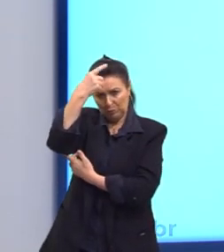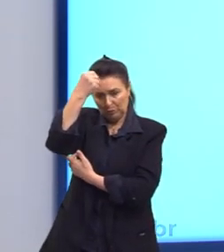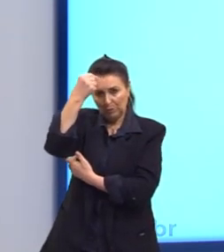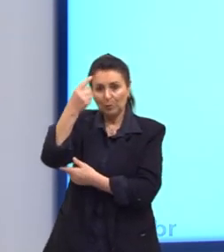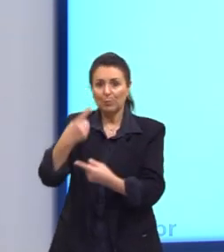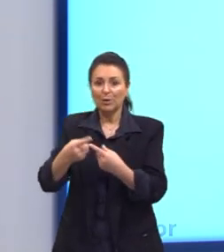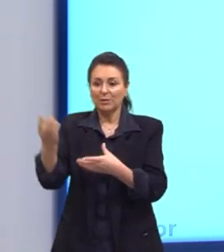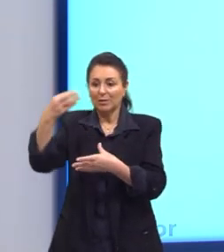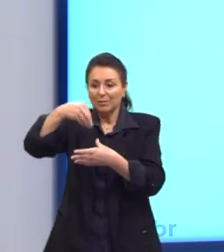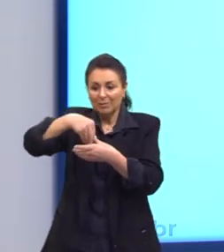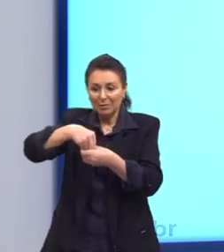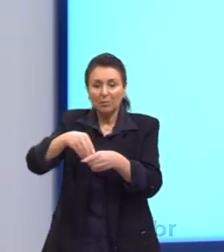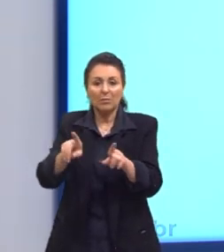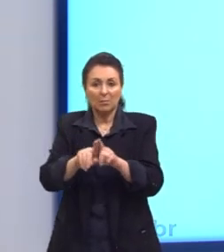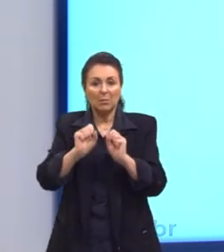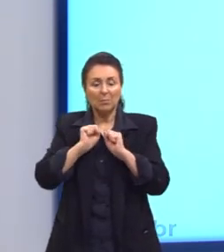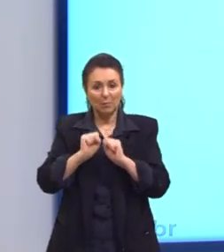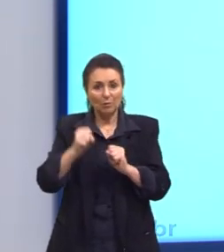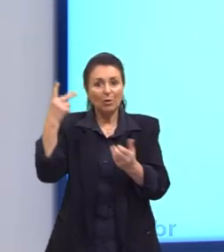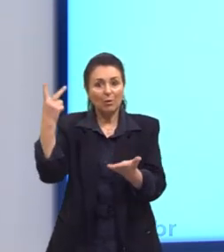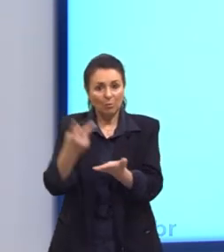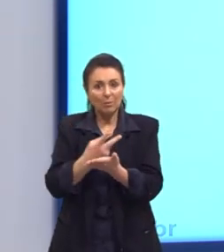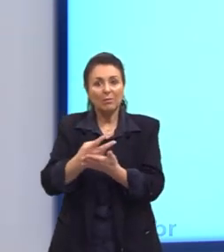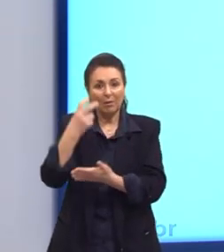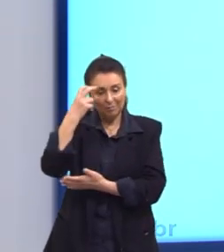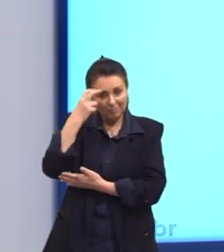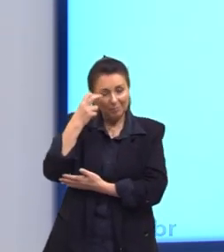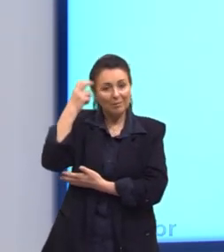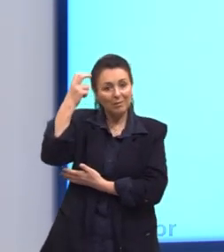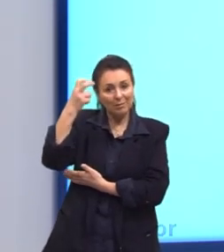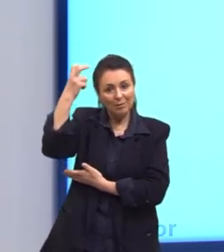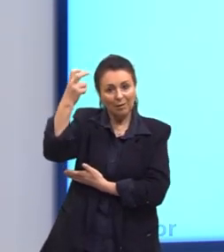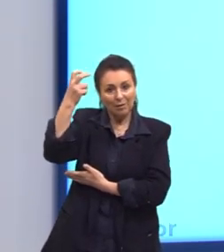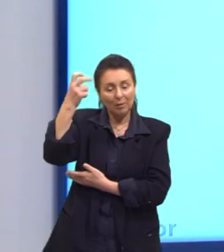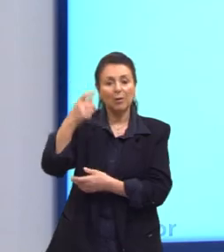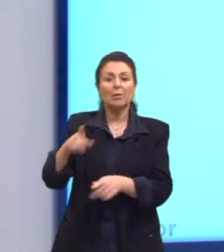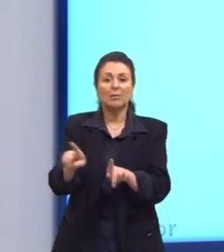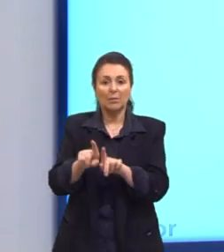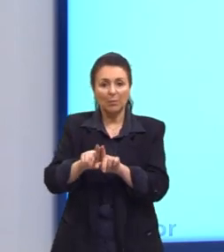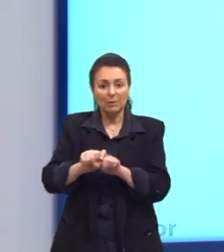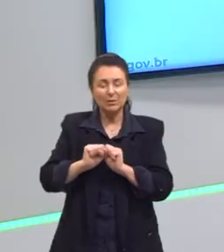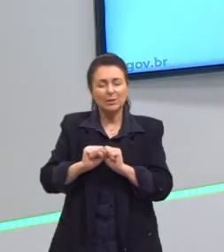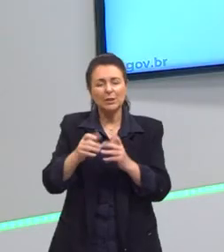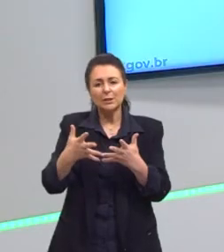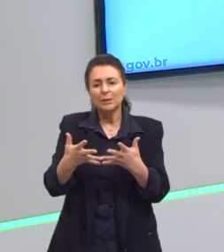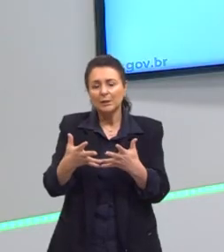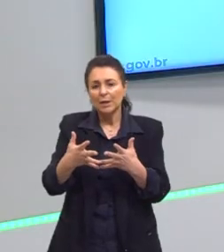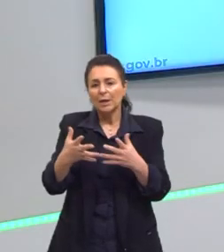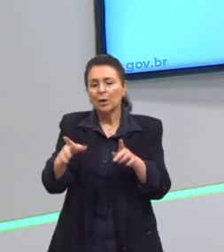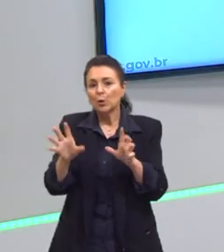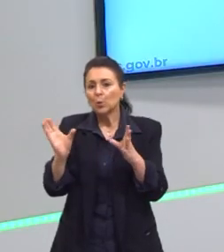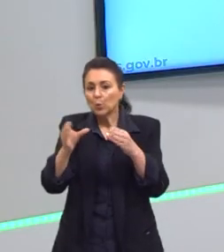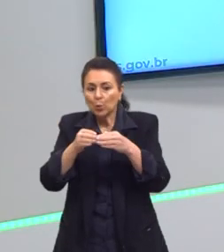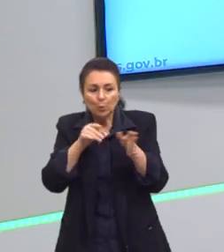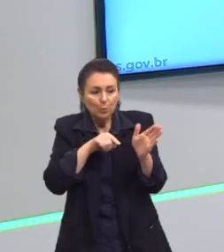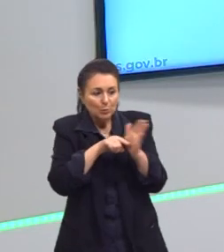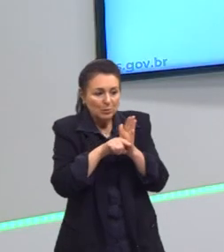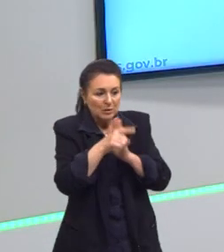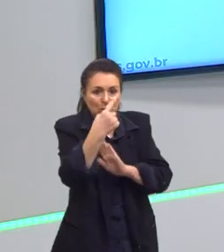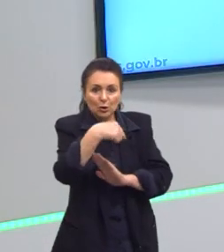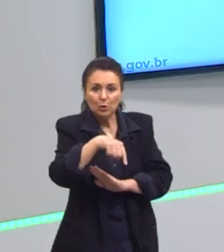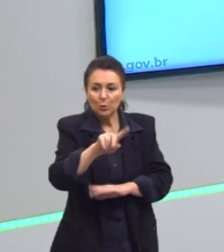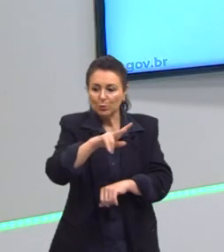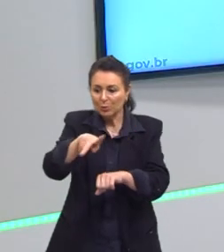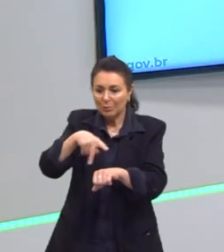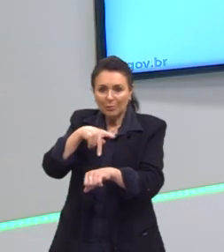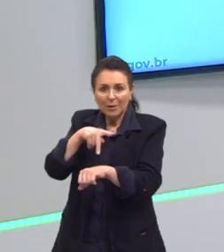integração também pode ser intelectual, também pode ser educacional. Nós podemos participar de grupos de pesquisas de outras